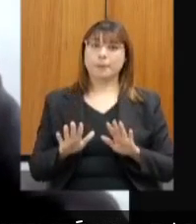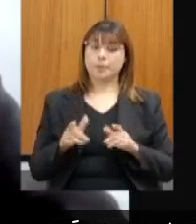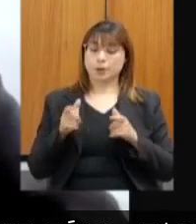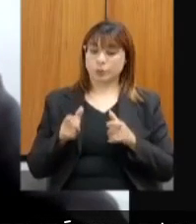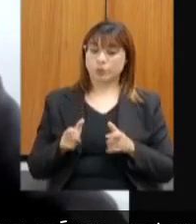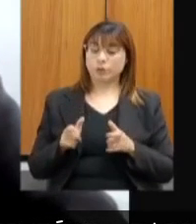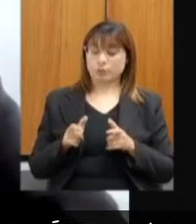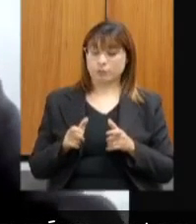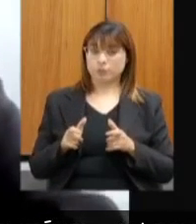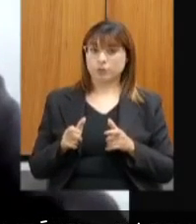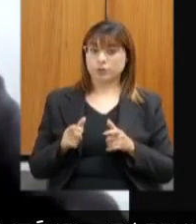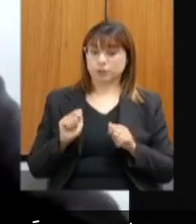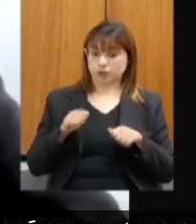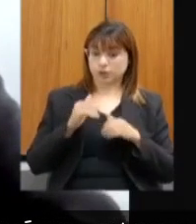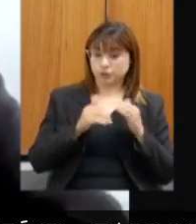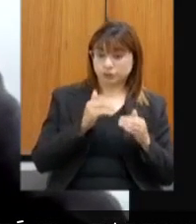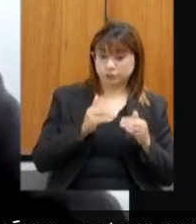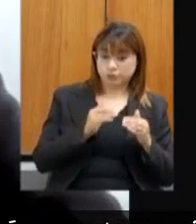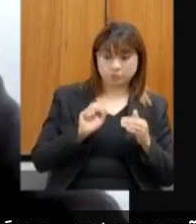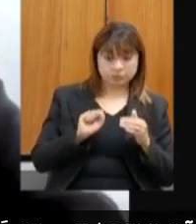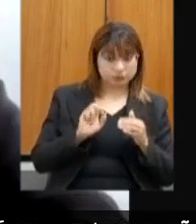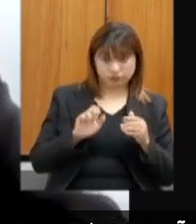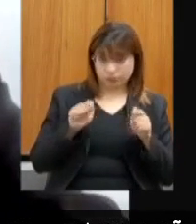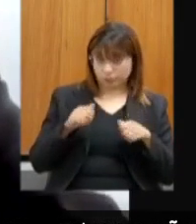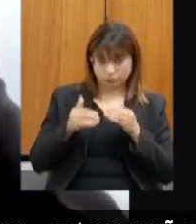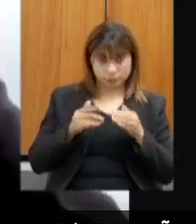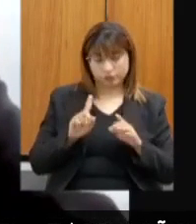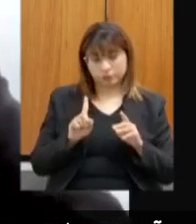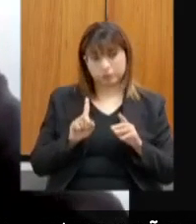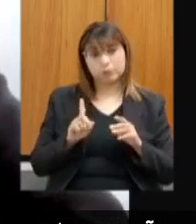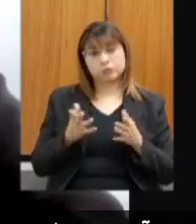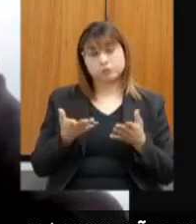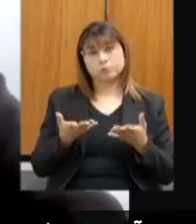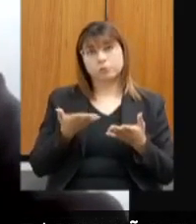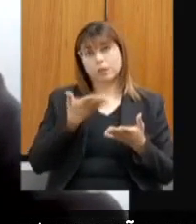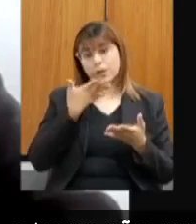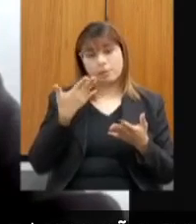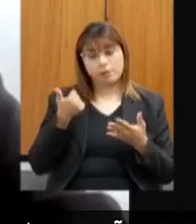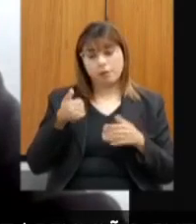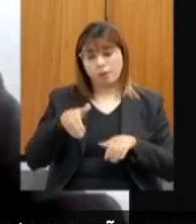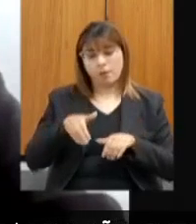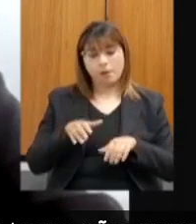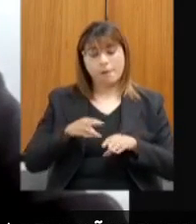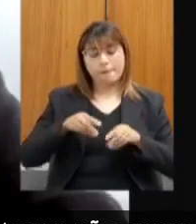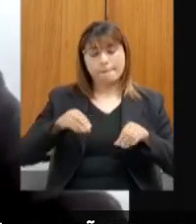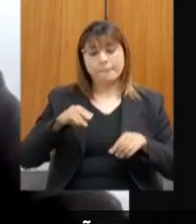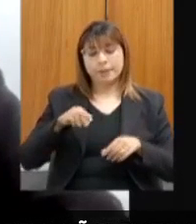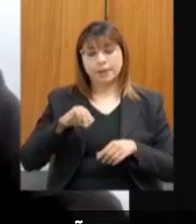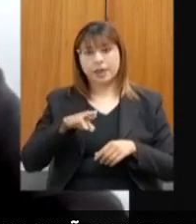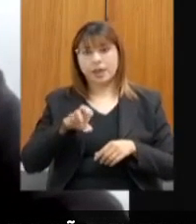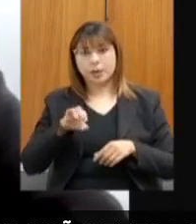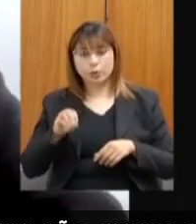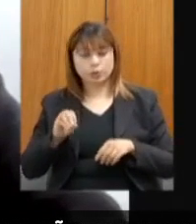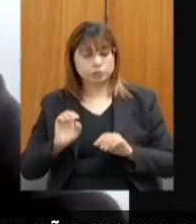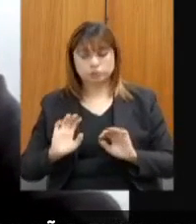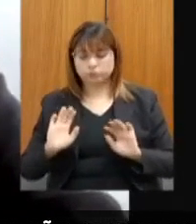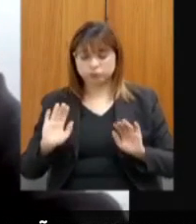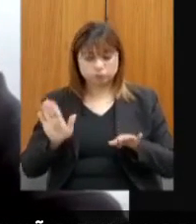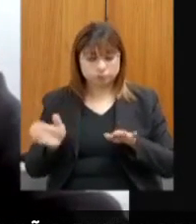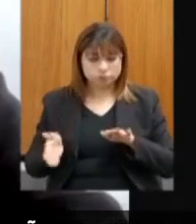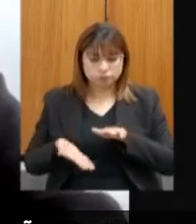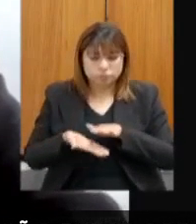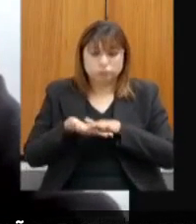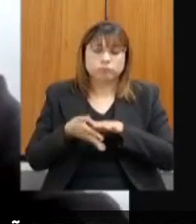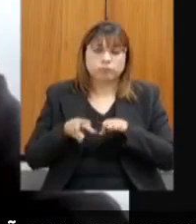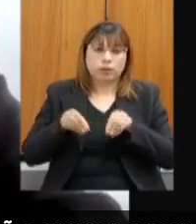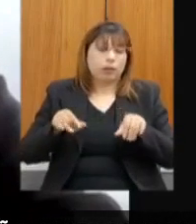puder ser desenvolvida, onde não puder, é que o mineiro fique debaixo da terra, mas onde puder, ele tem